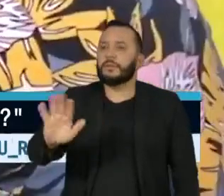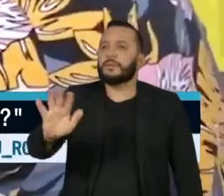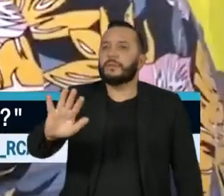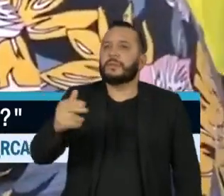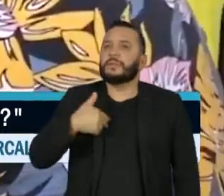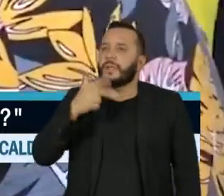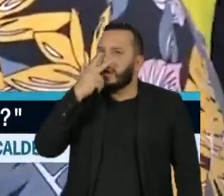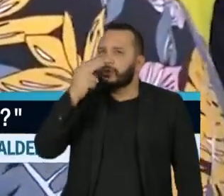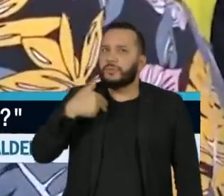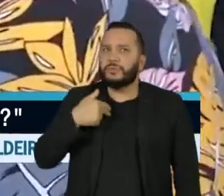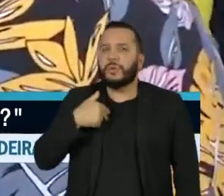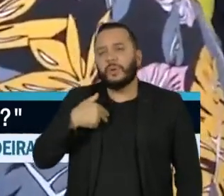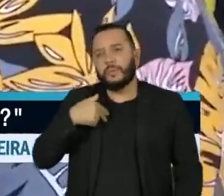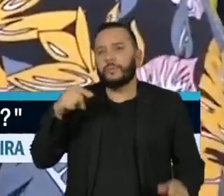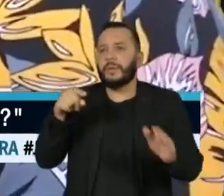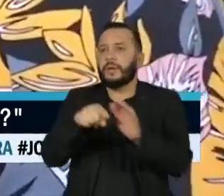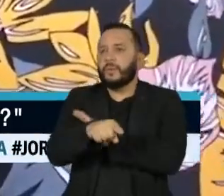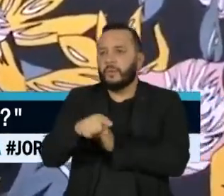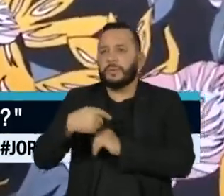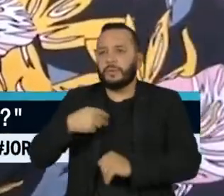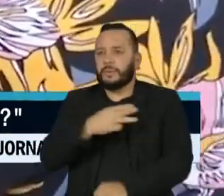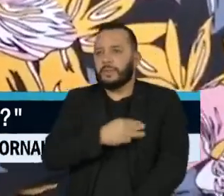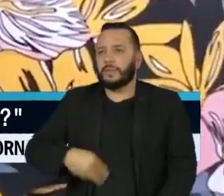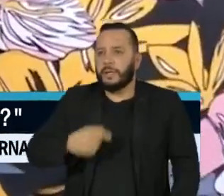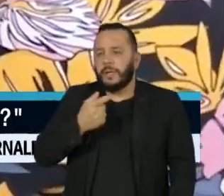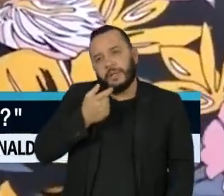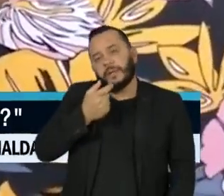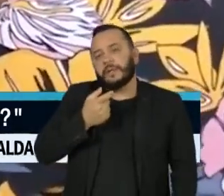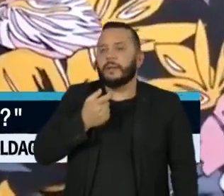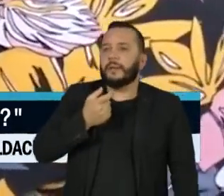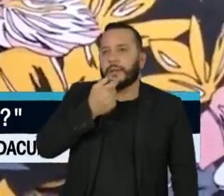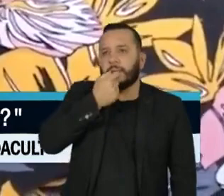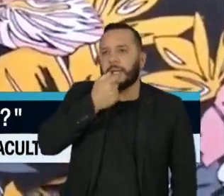que você achou da entrevista do Mandetta de filme fantástico? Eu não assisto ao Globo.